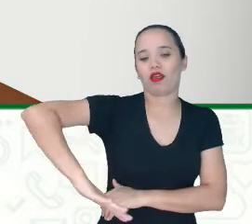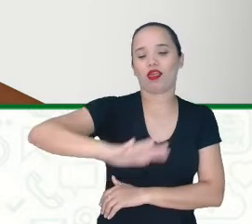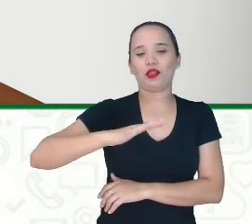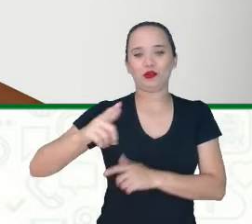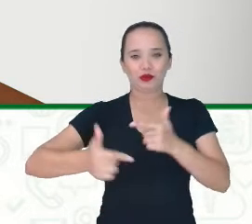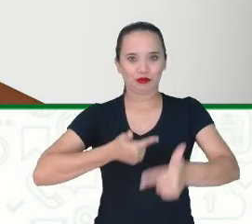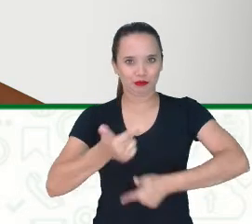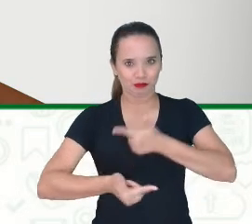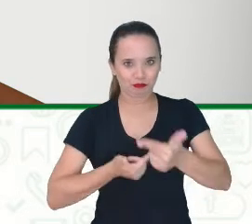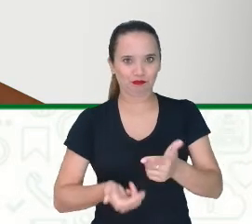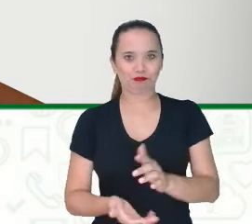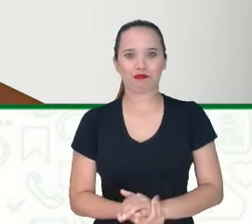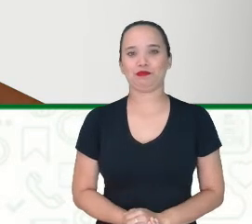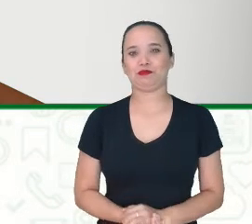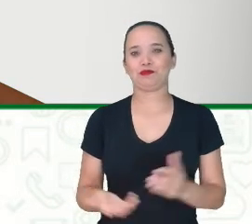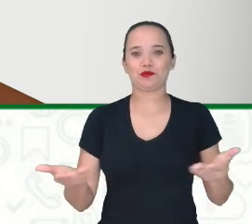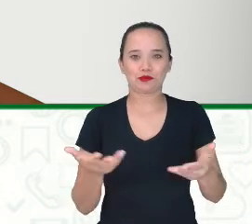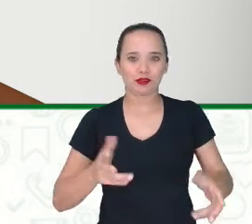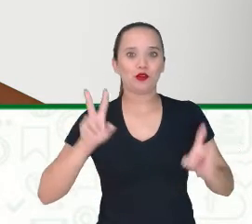vamos falar